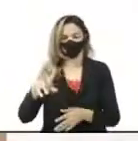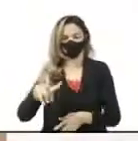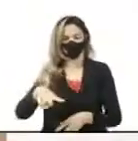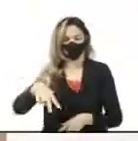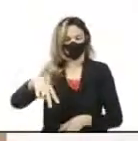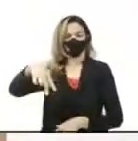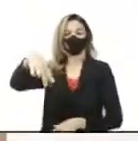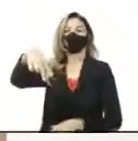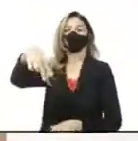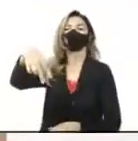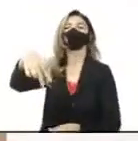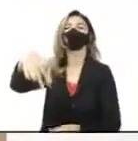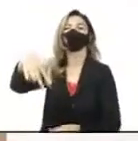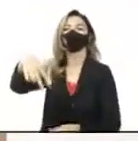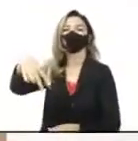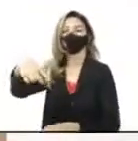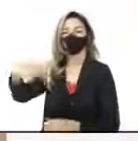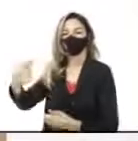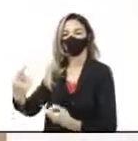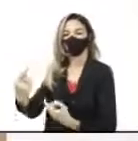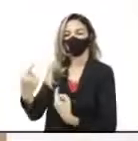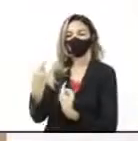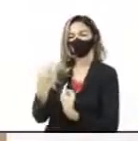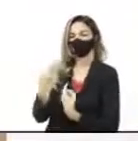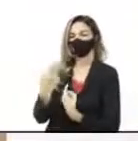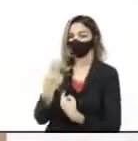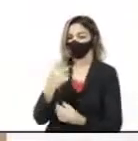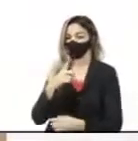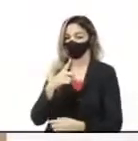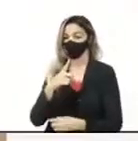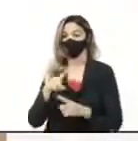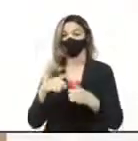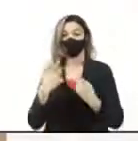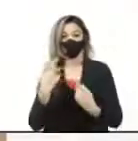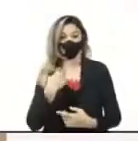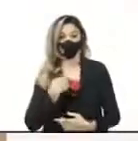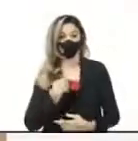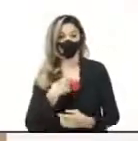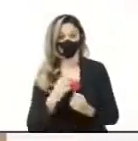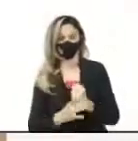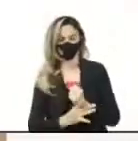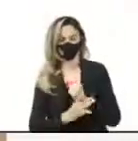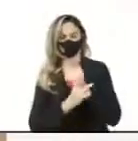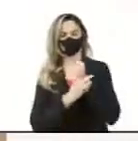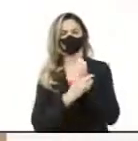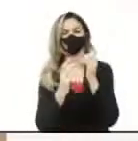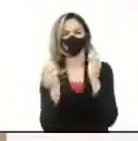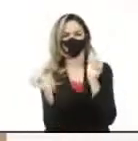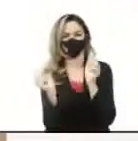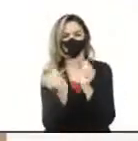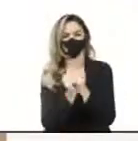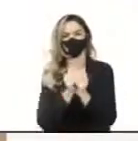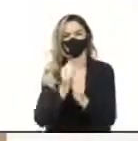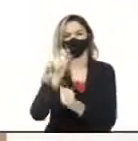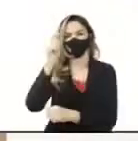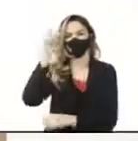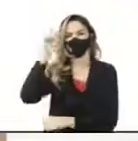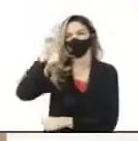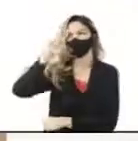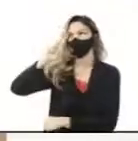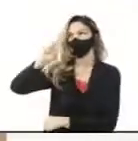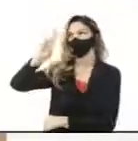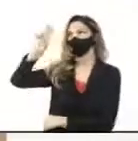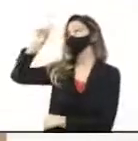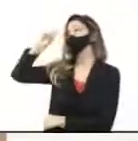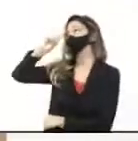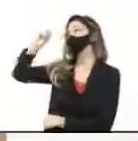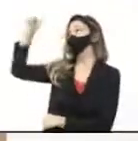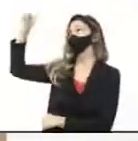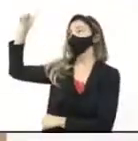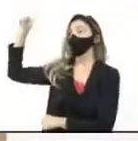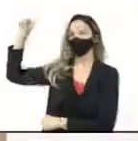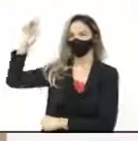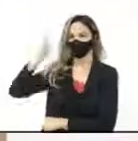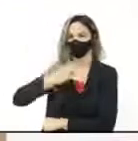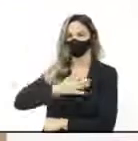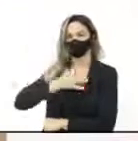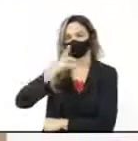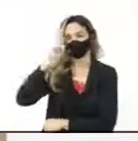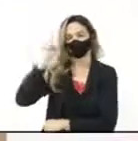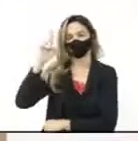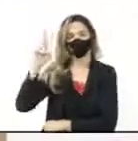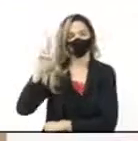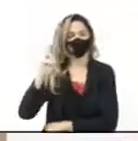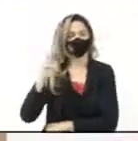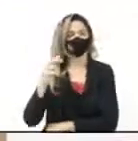a isso estou seguro, porque eu estou seguro nas mãos do meu Senhor. Eu não tenho medo, pode vir quem vier. Vamos